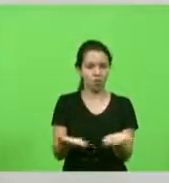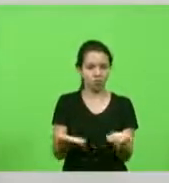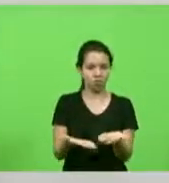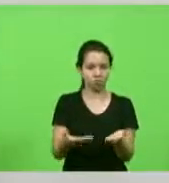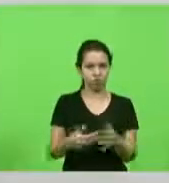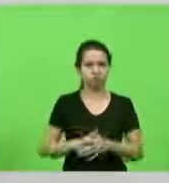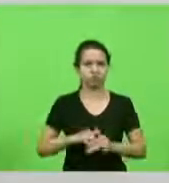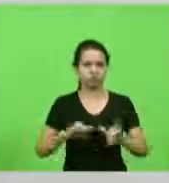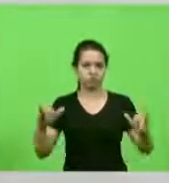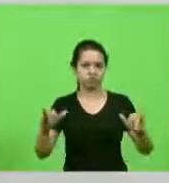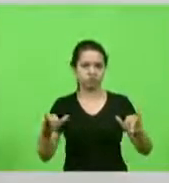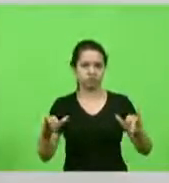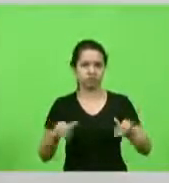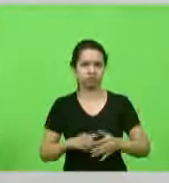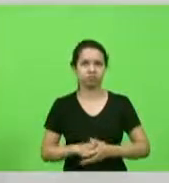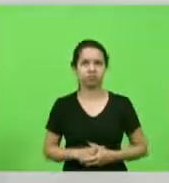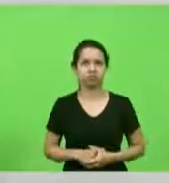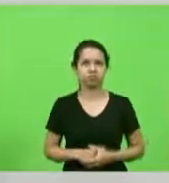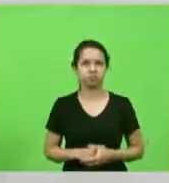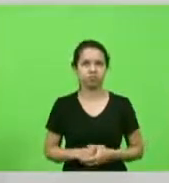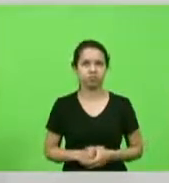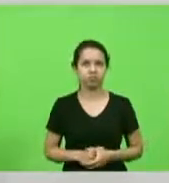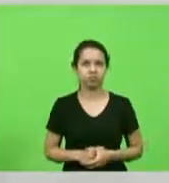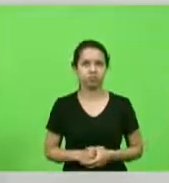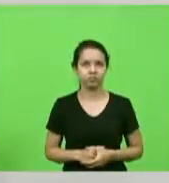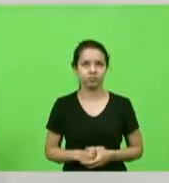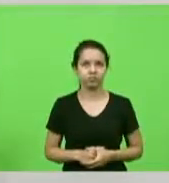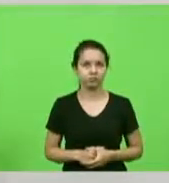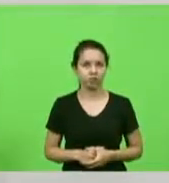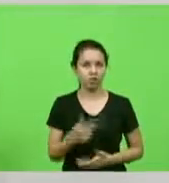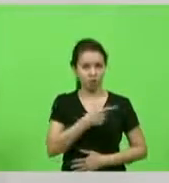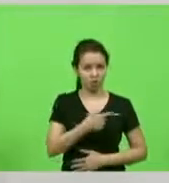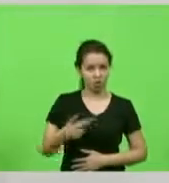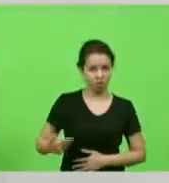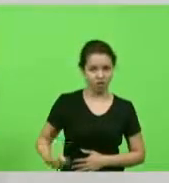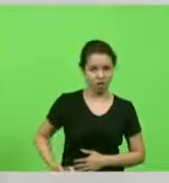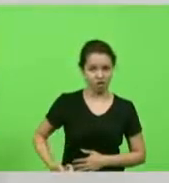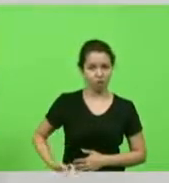duas páginas um governo que está saindo